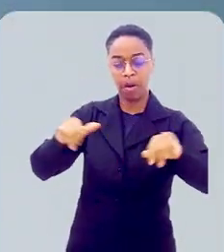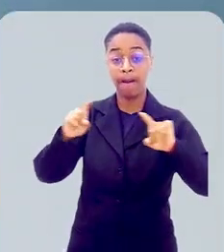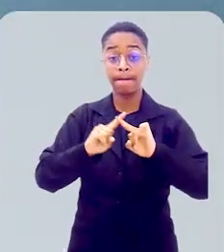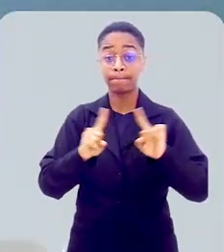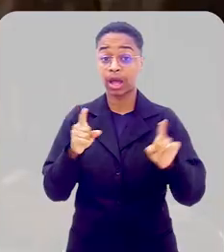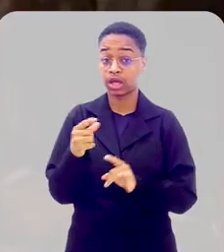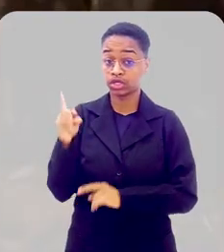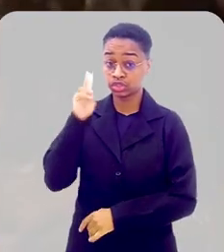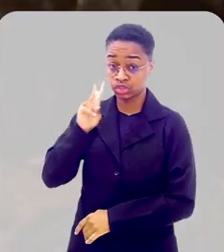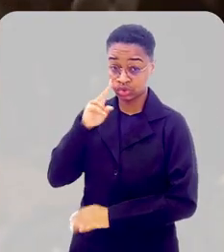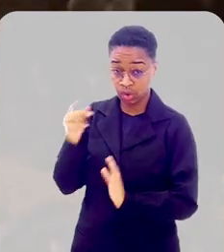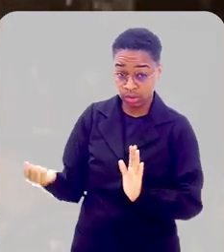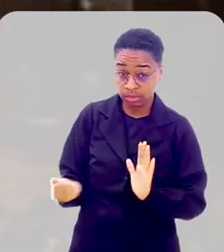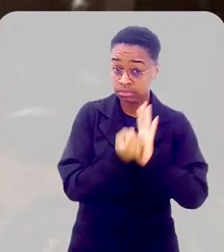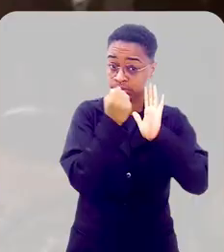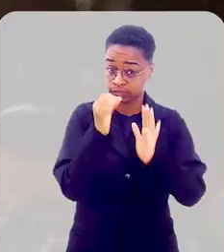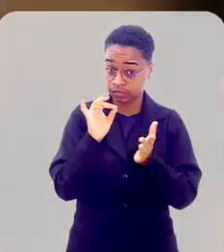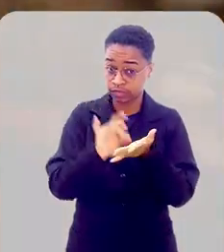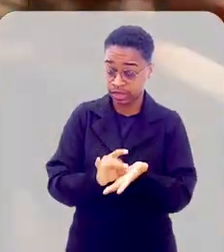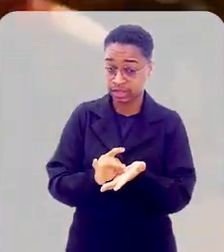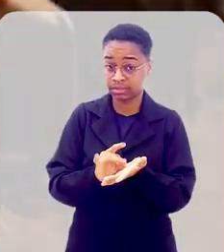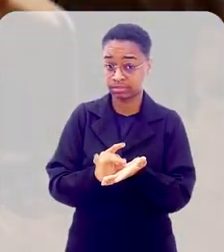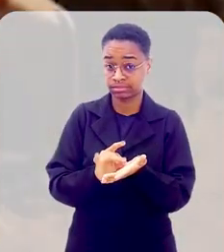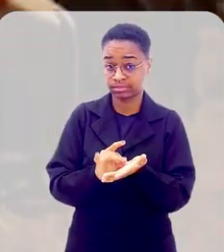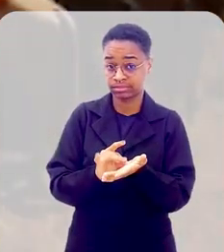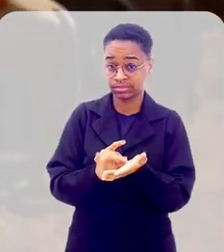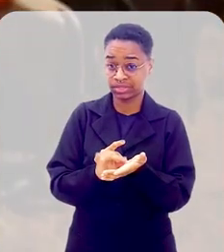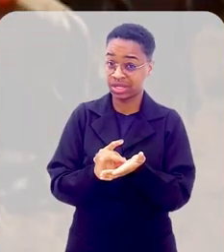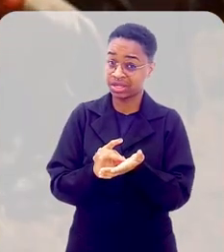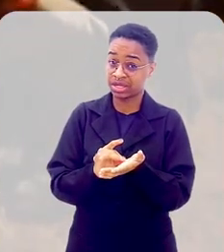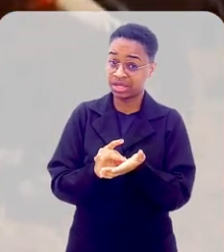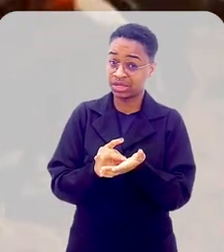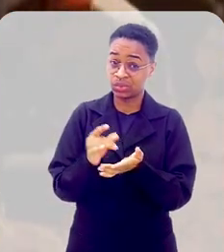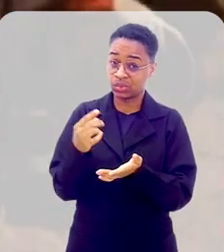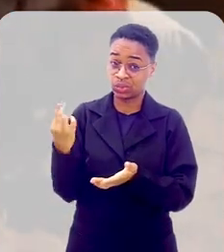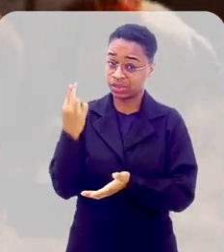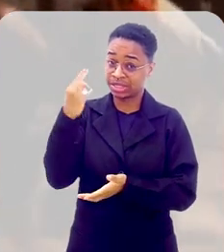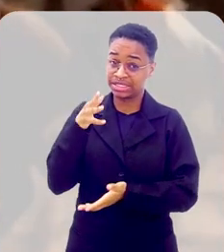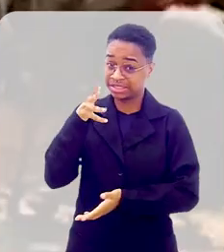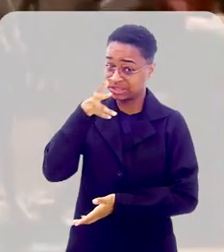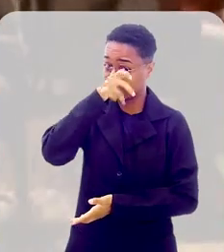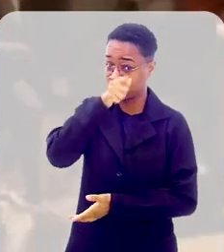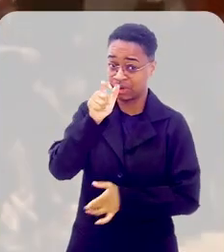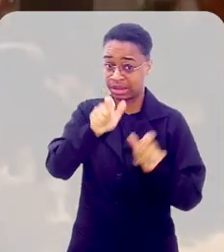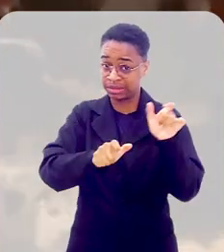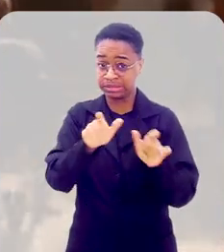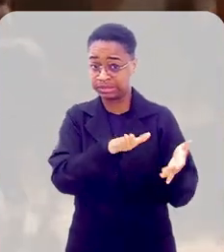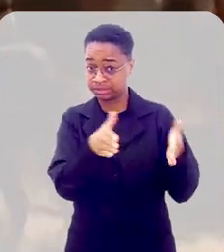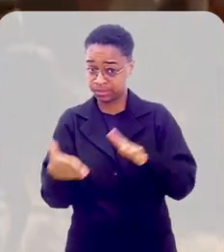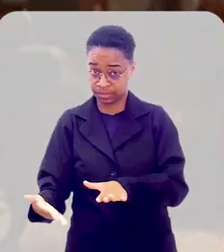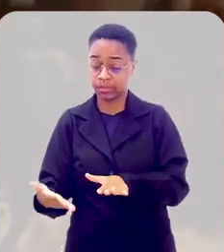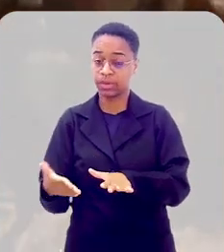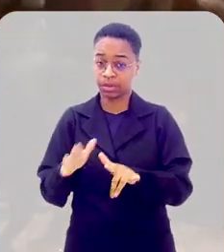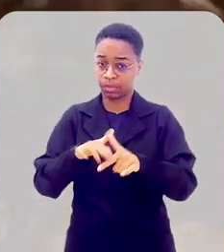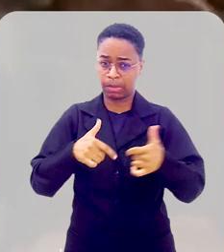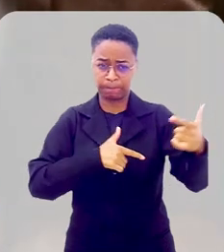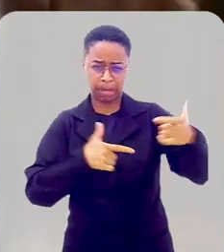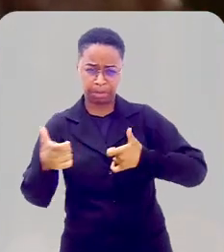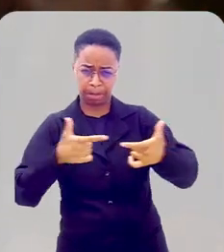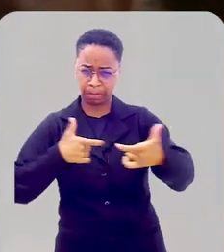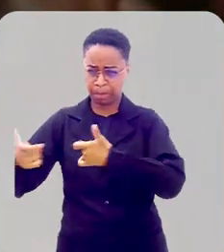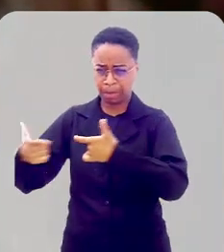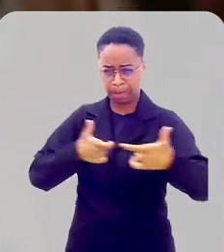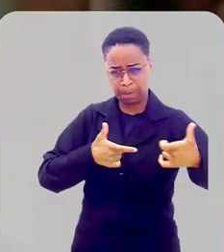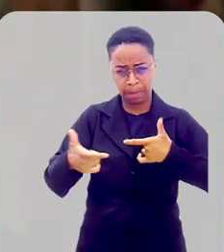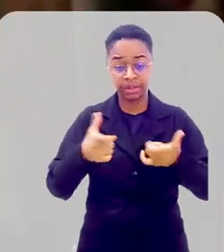Porém, a história oficial não recupera o sangue que correu pela separação da colônia e da metrópole. Diversas